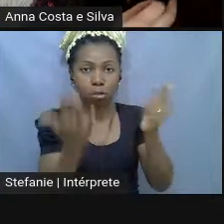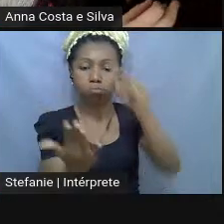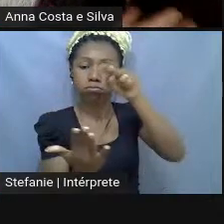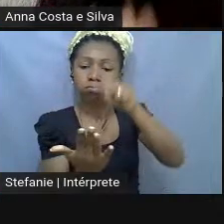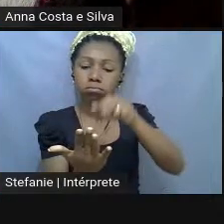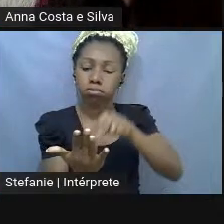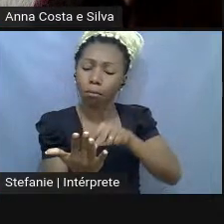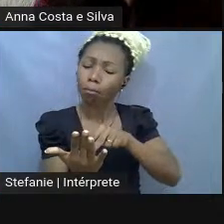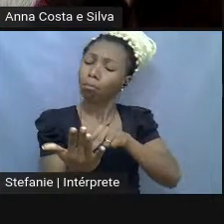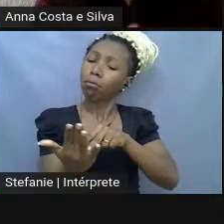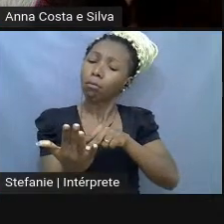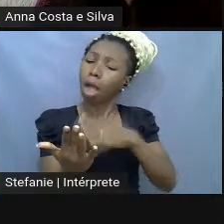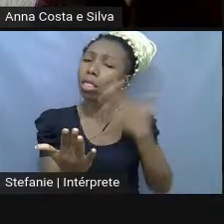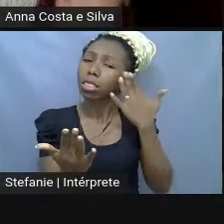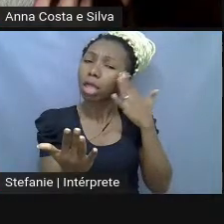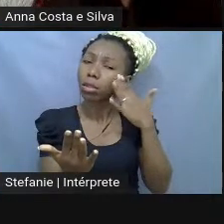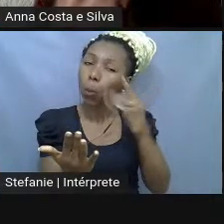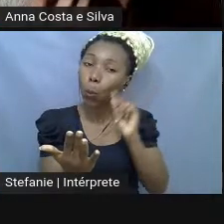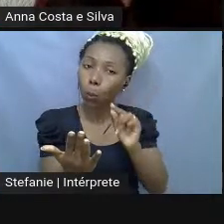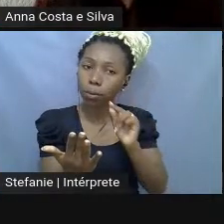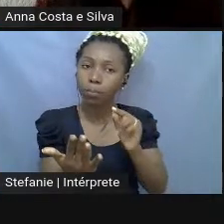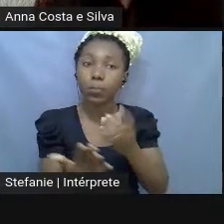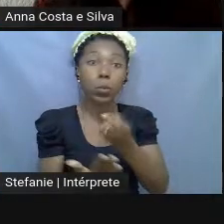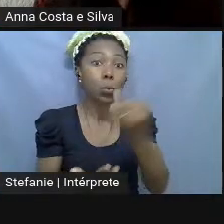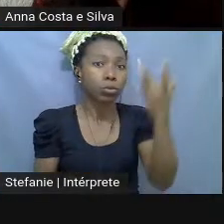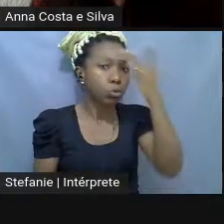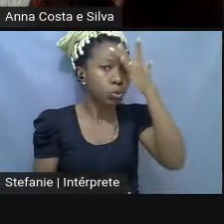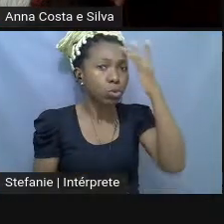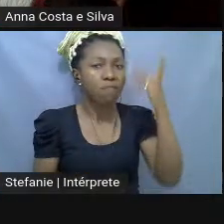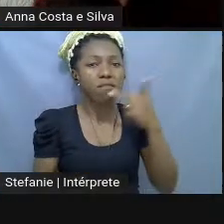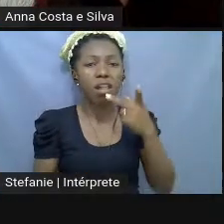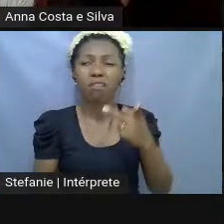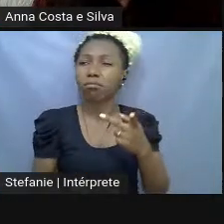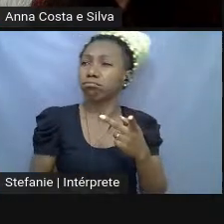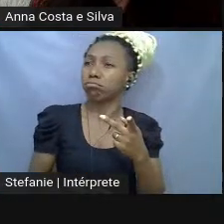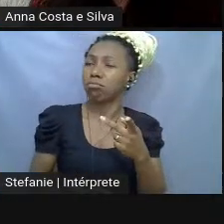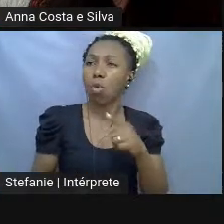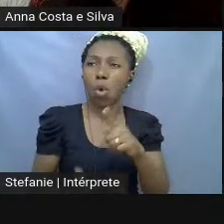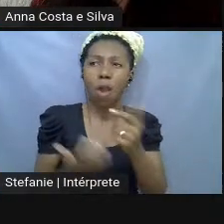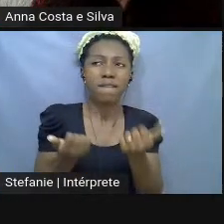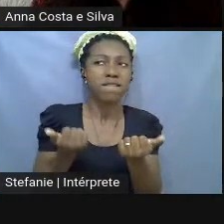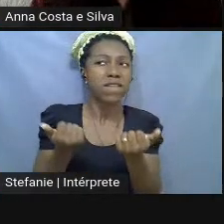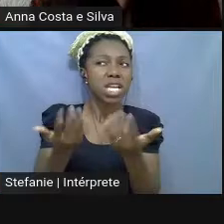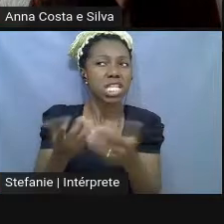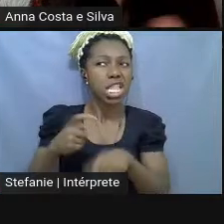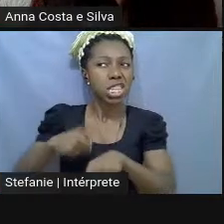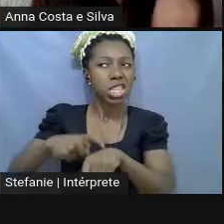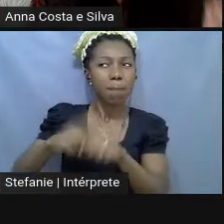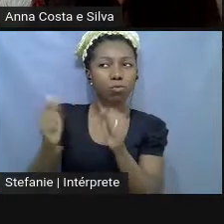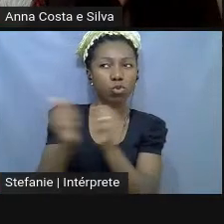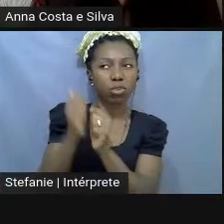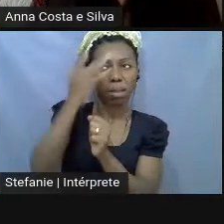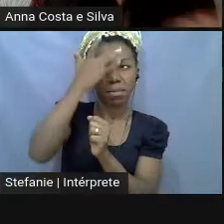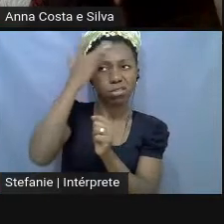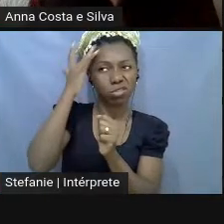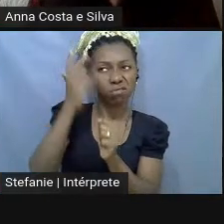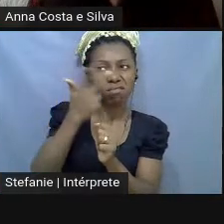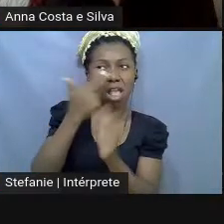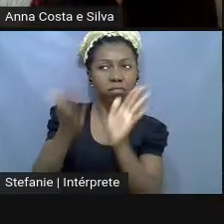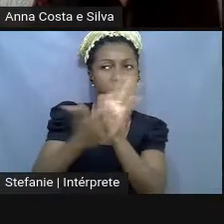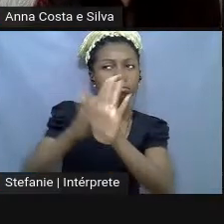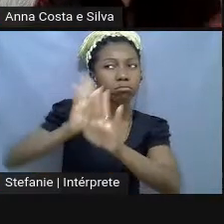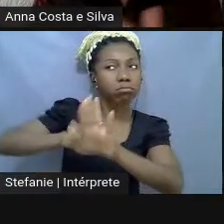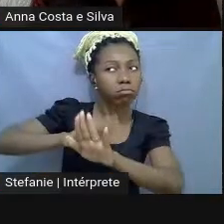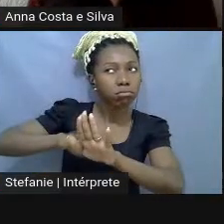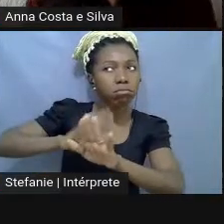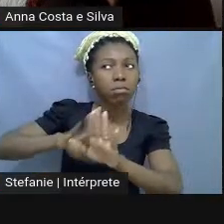E muita gente me falava nossa, essa coisa de oferecer tempo é muito subversiva, né? E... E qual a finalidade?